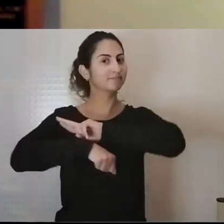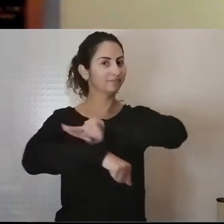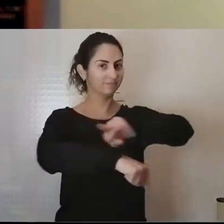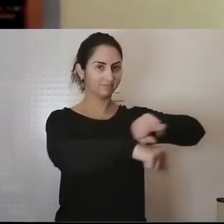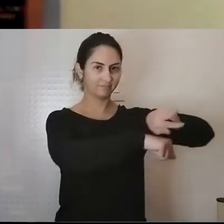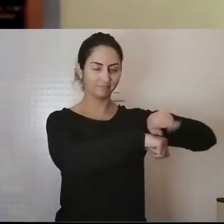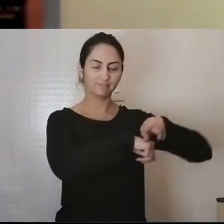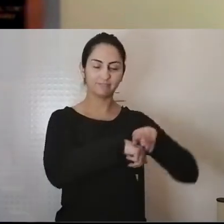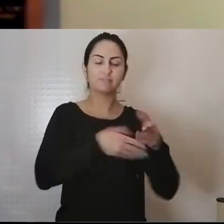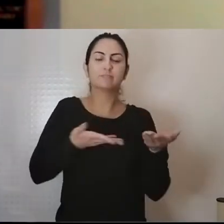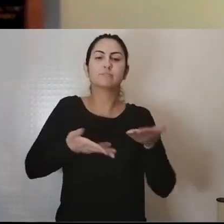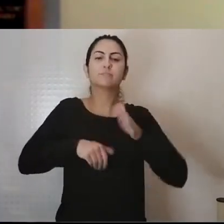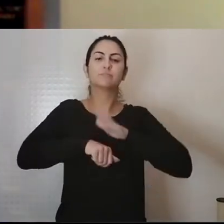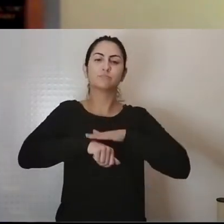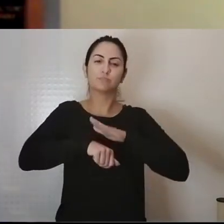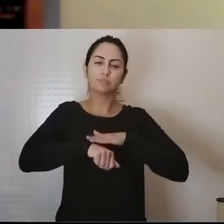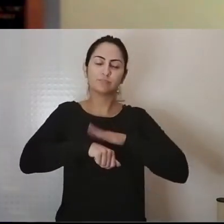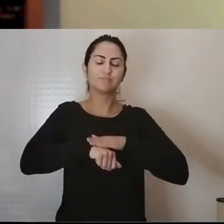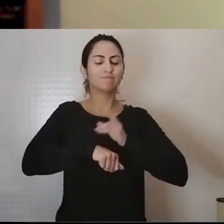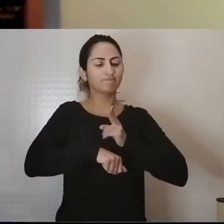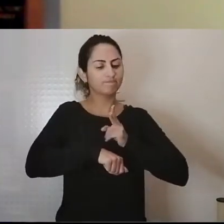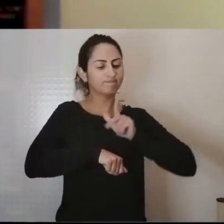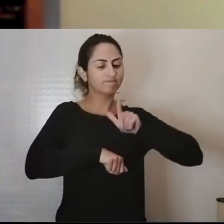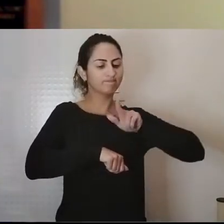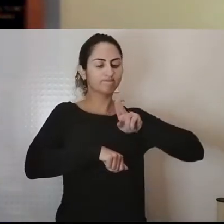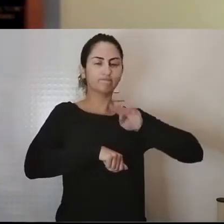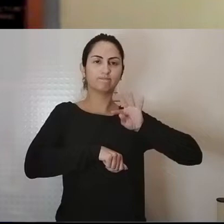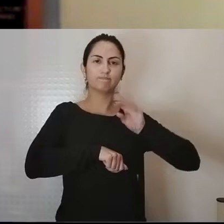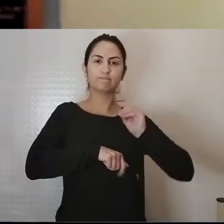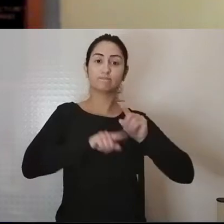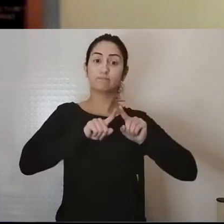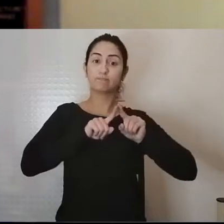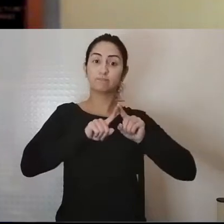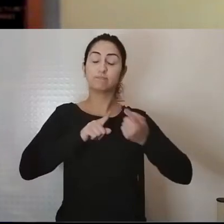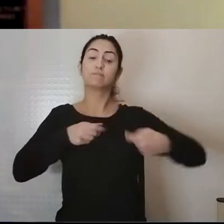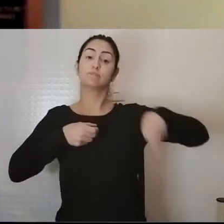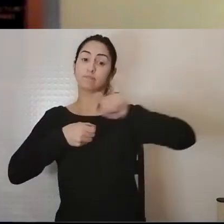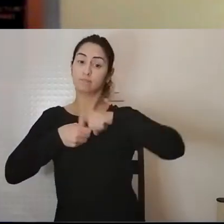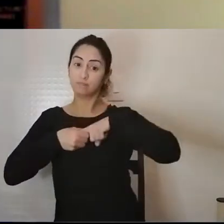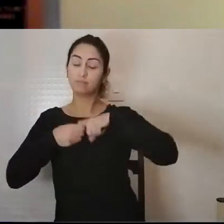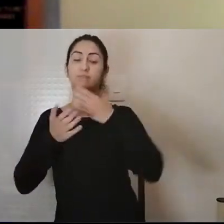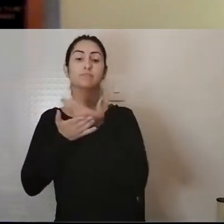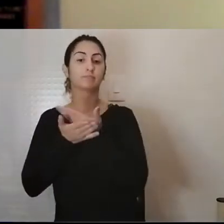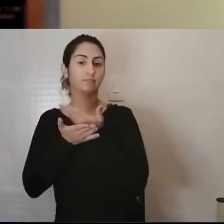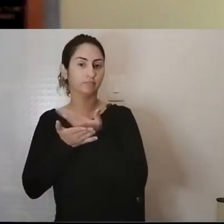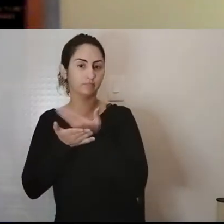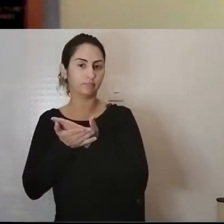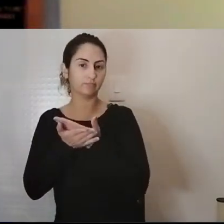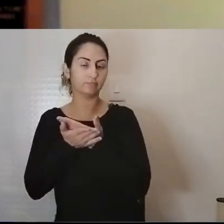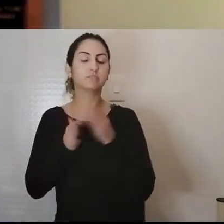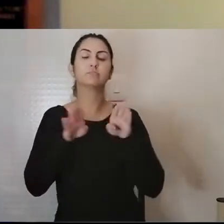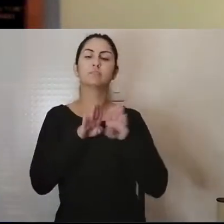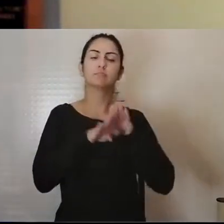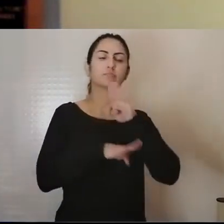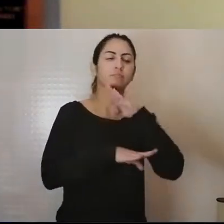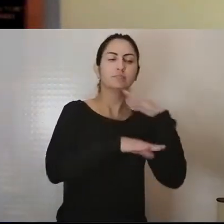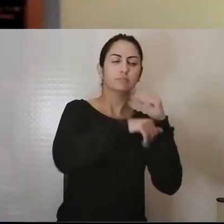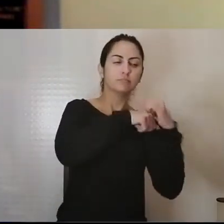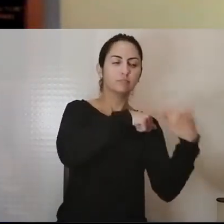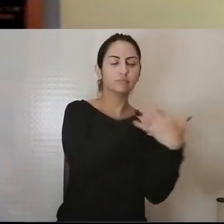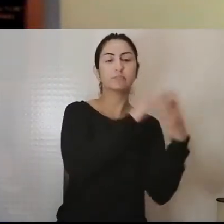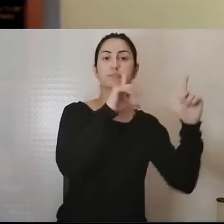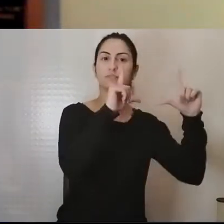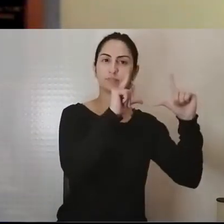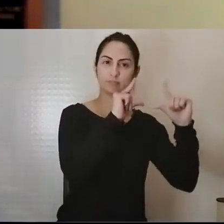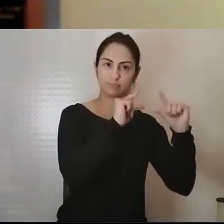Nesse momento, ainda que em luto, com o retorno presencial às aulas e com a queda das mortes em consequência da